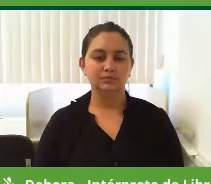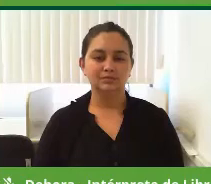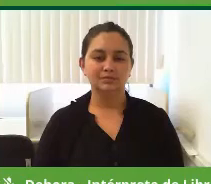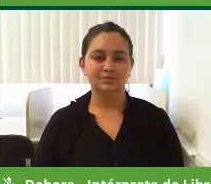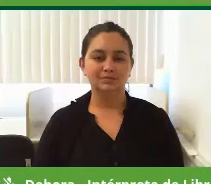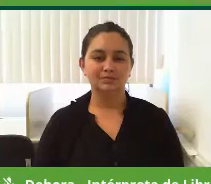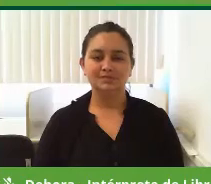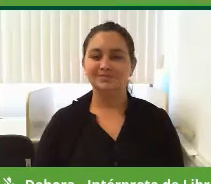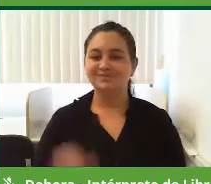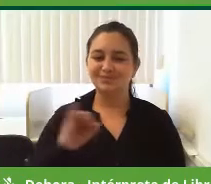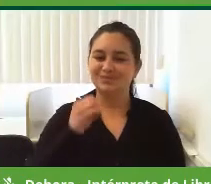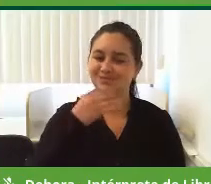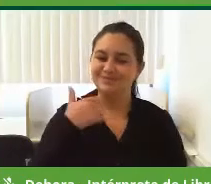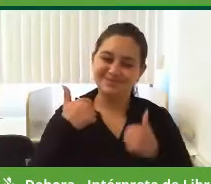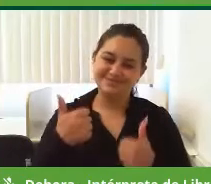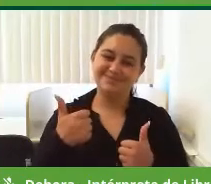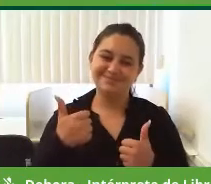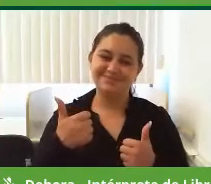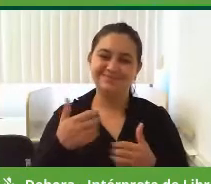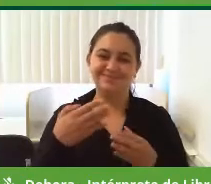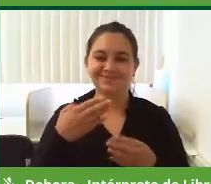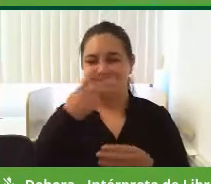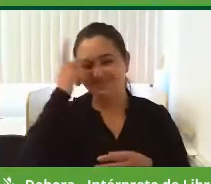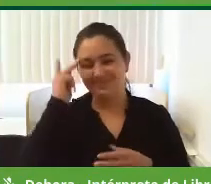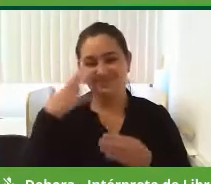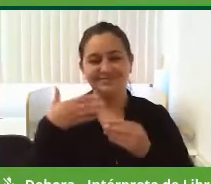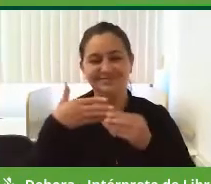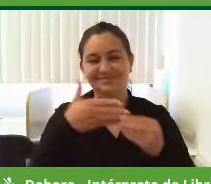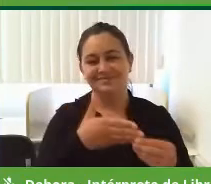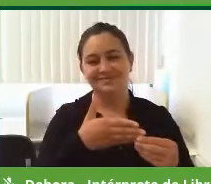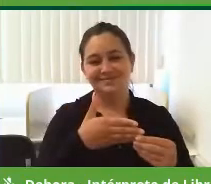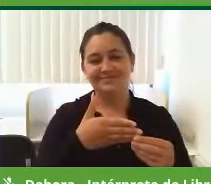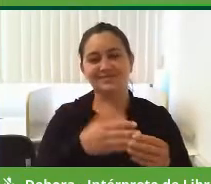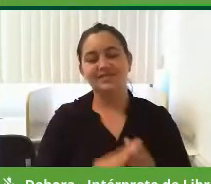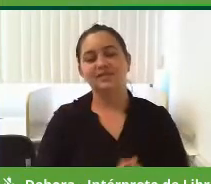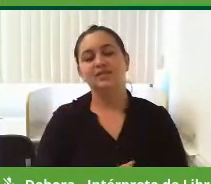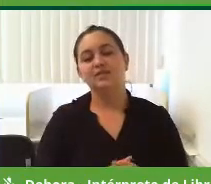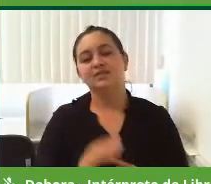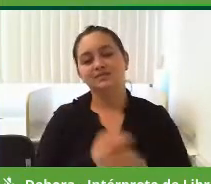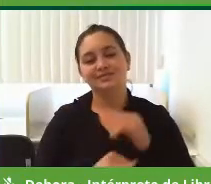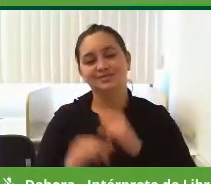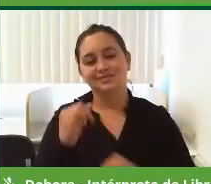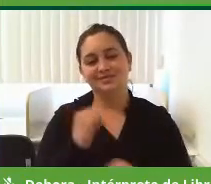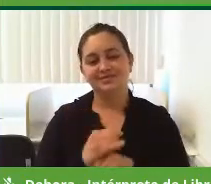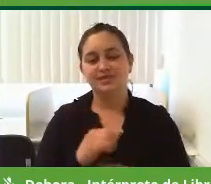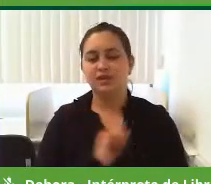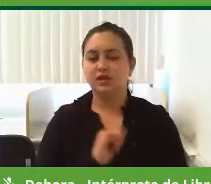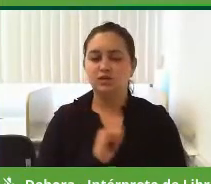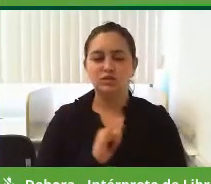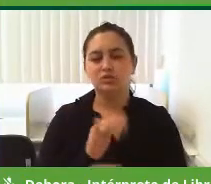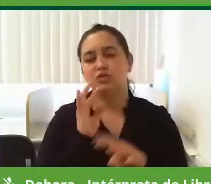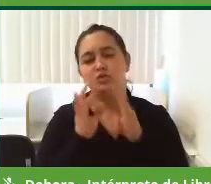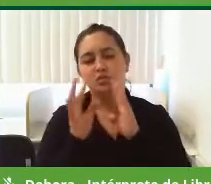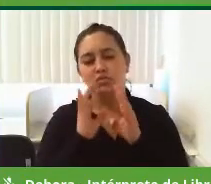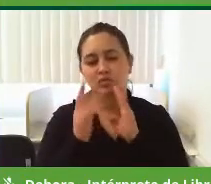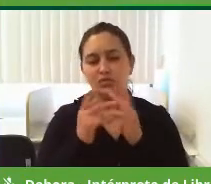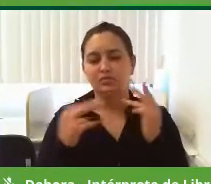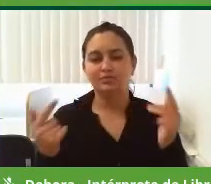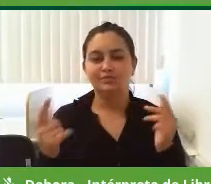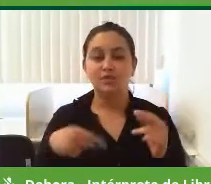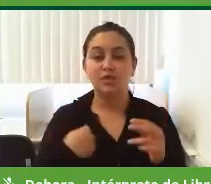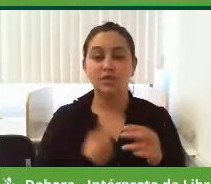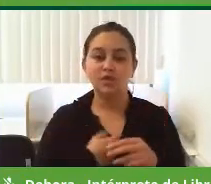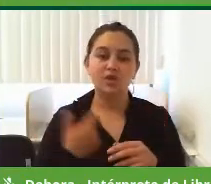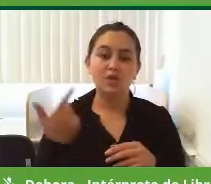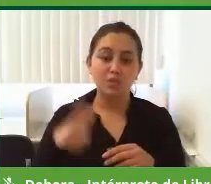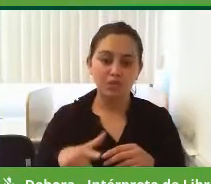Olá, queridos internautas, todos que nos acompanham pelas redes sociais e pelo YouTube. Estamos aqui mais uma vez para